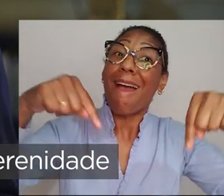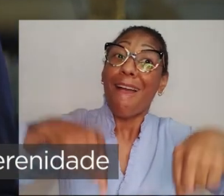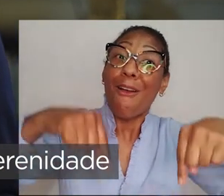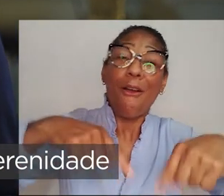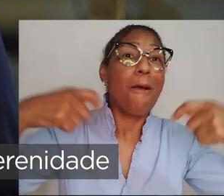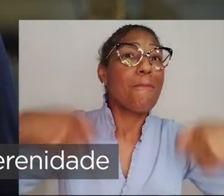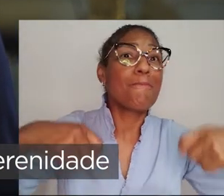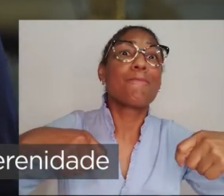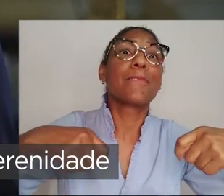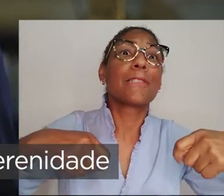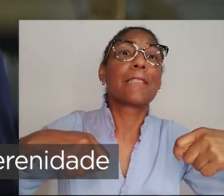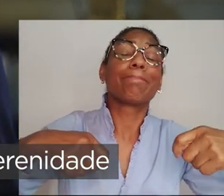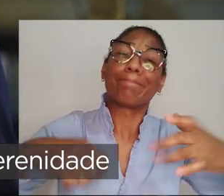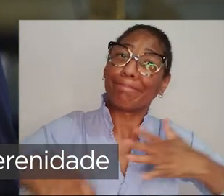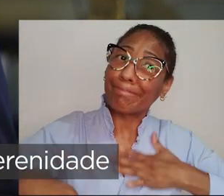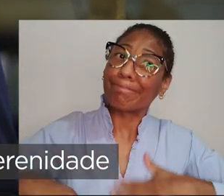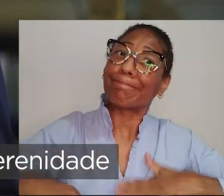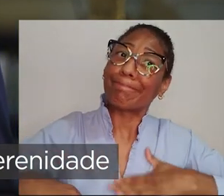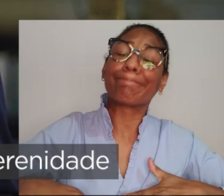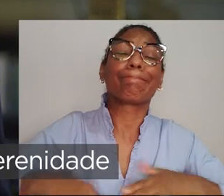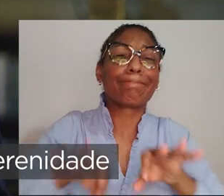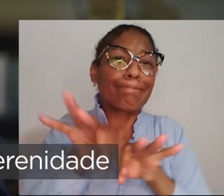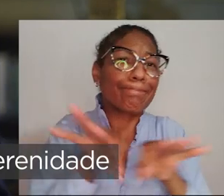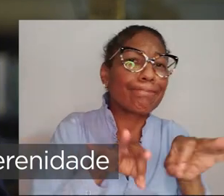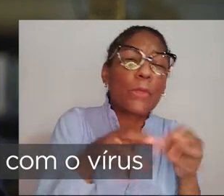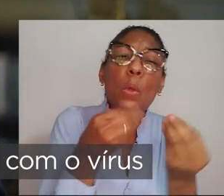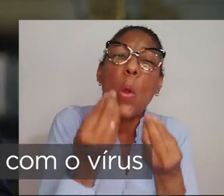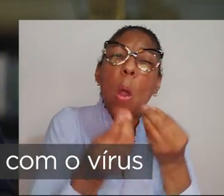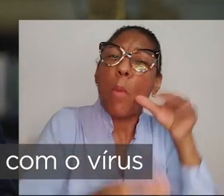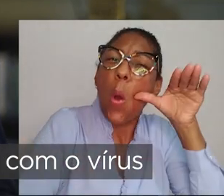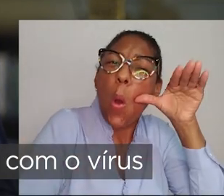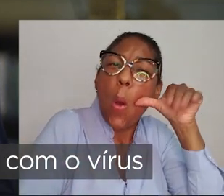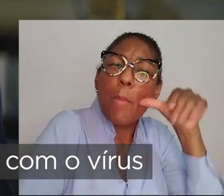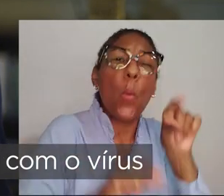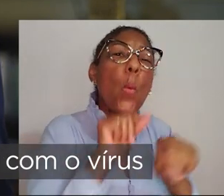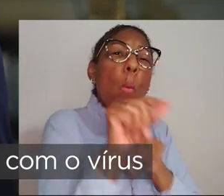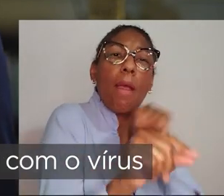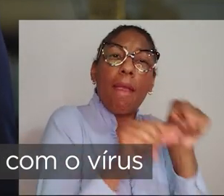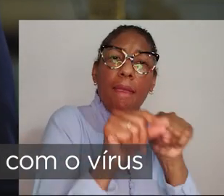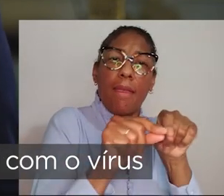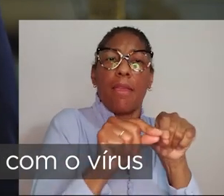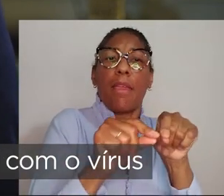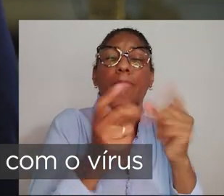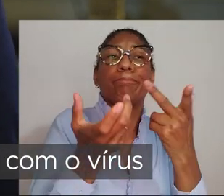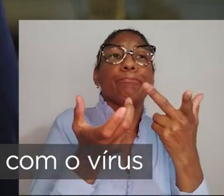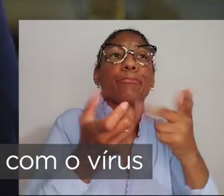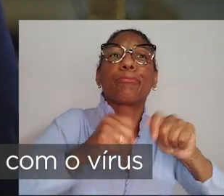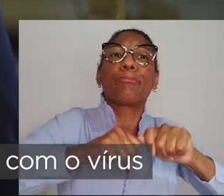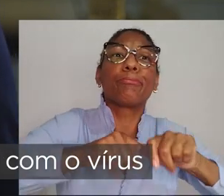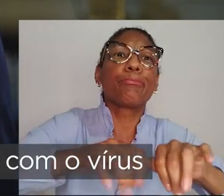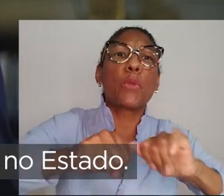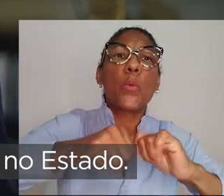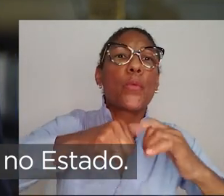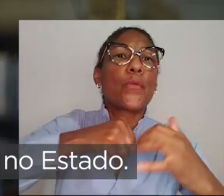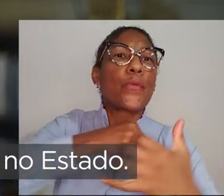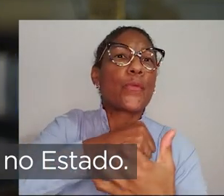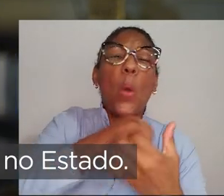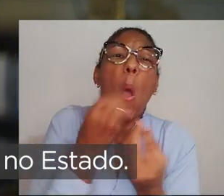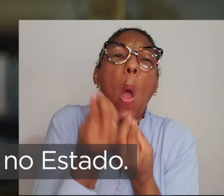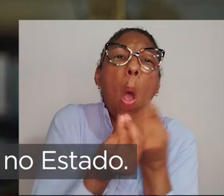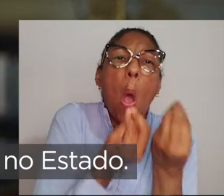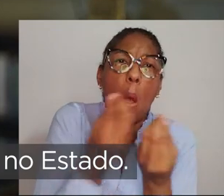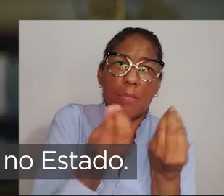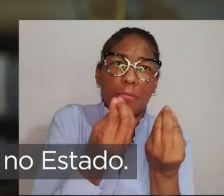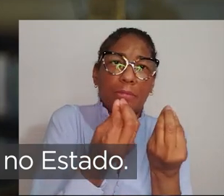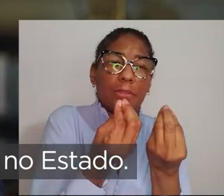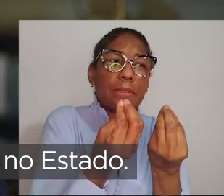Nesse momento, nós precisamos ter ainda mais serenidade para procurar compreender o que está acontecendo com o vírus e que tipo de